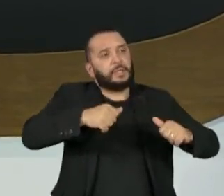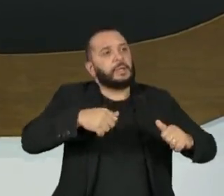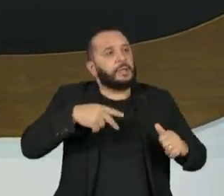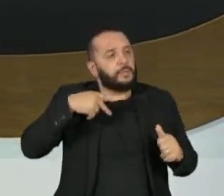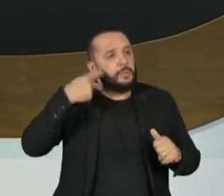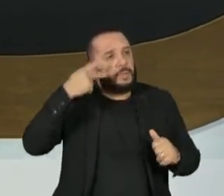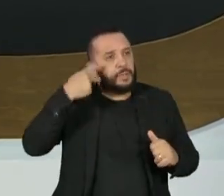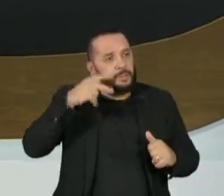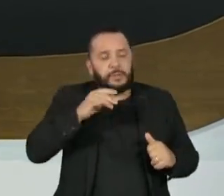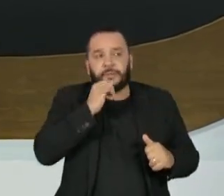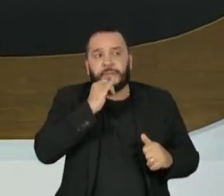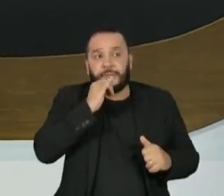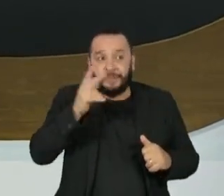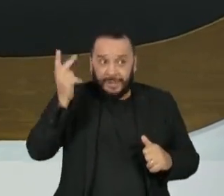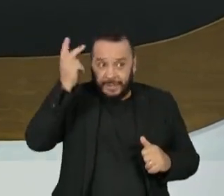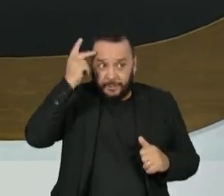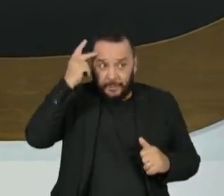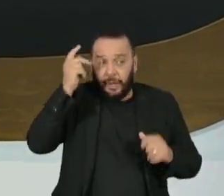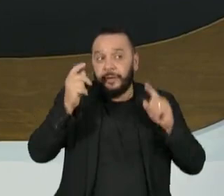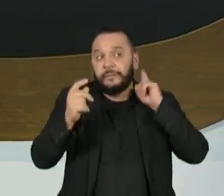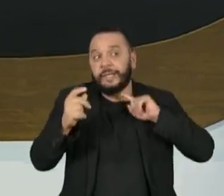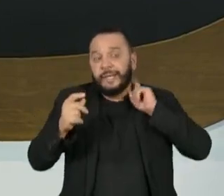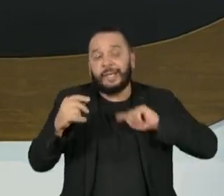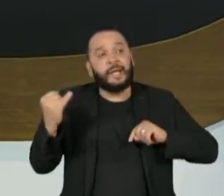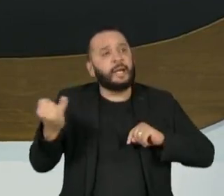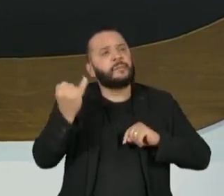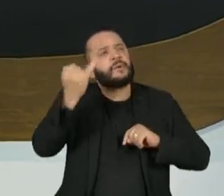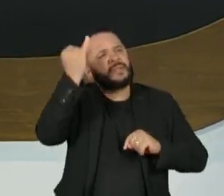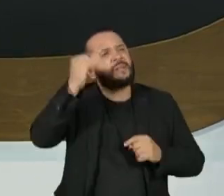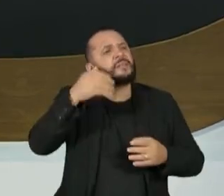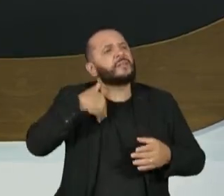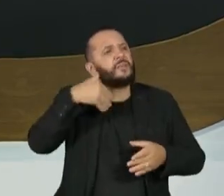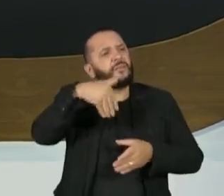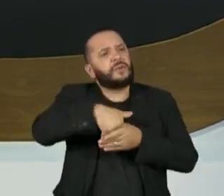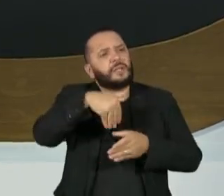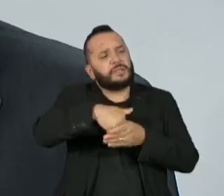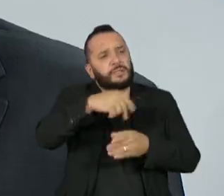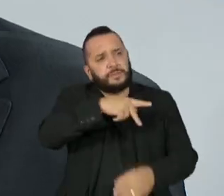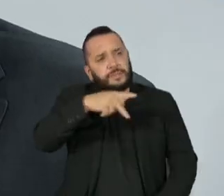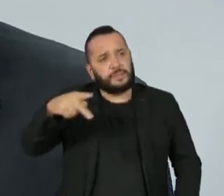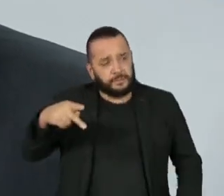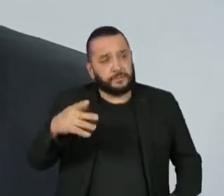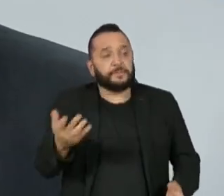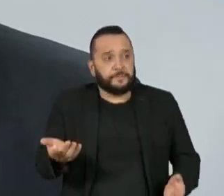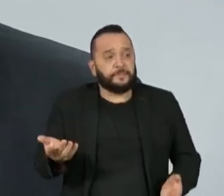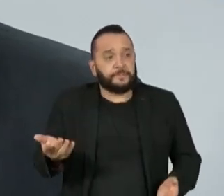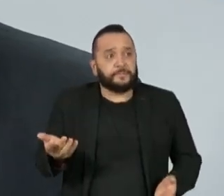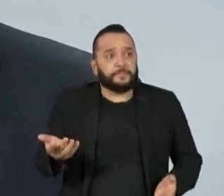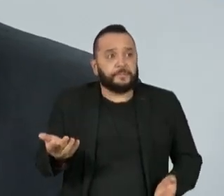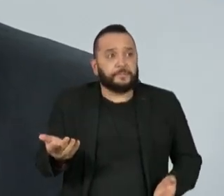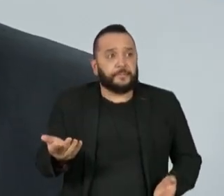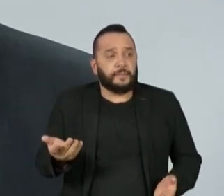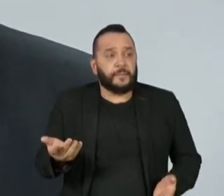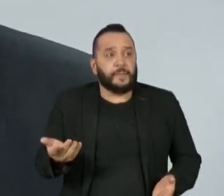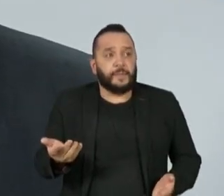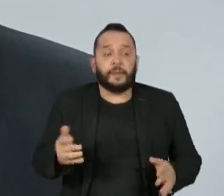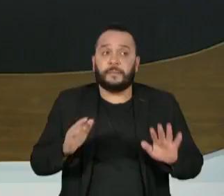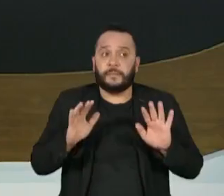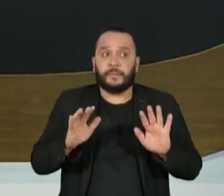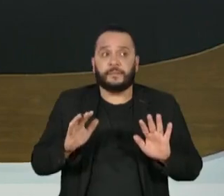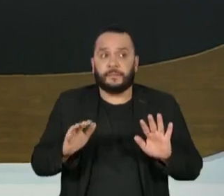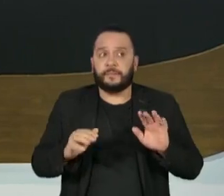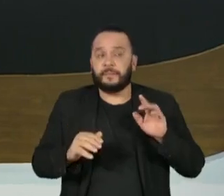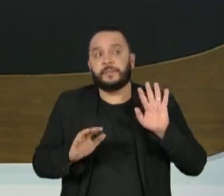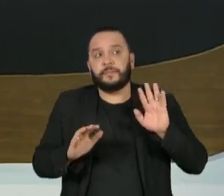São Paulo e Minas são fundamentais para decidir a eleição nacional pelo peso do eleitorado. Em Minas o Lula ganhou,